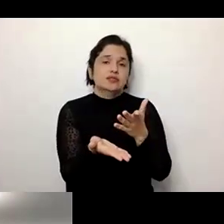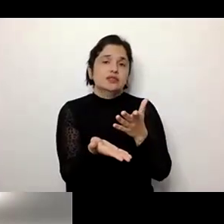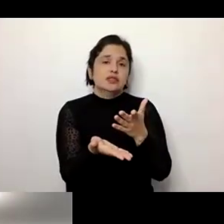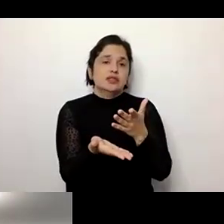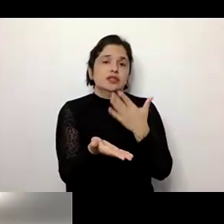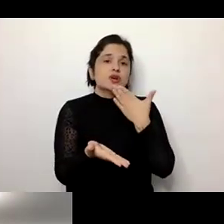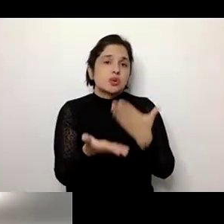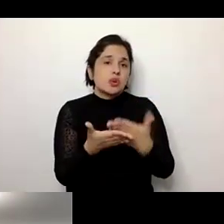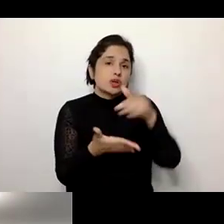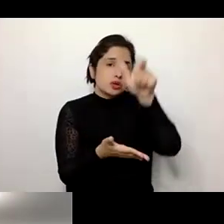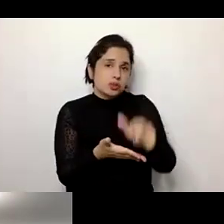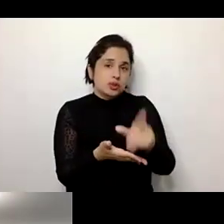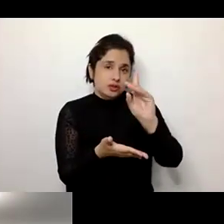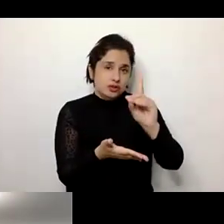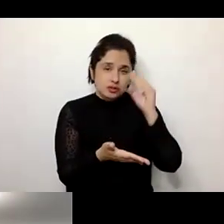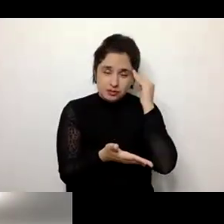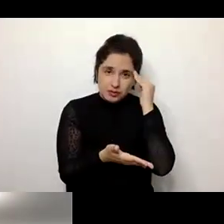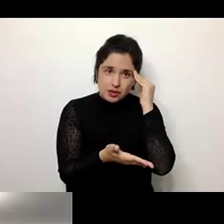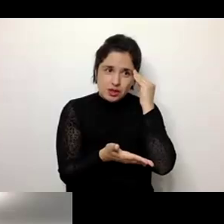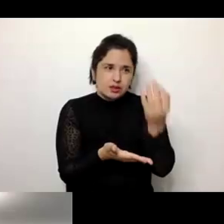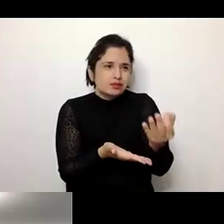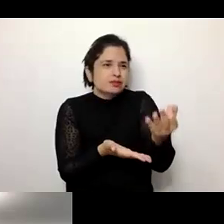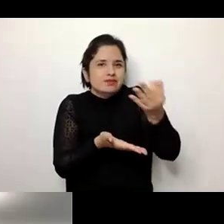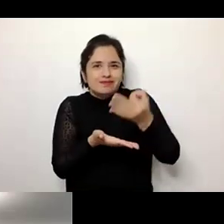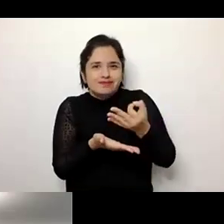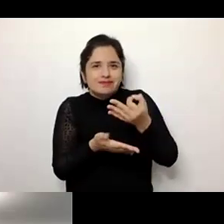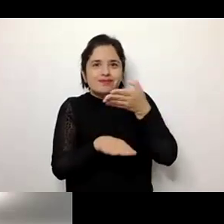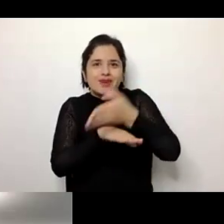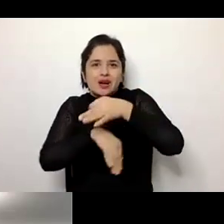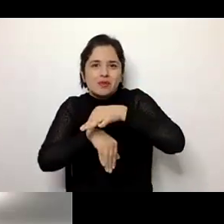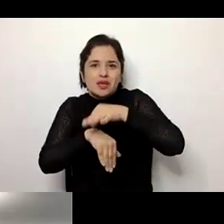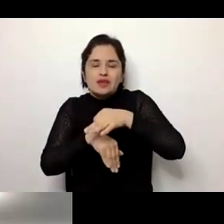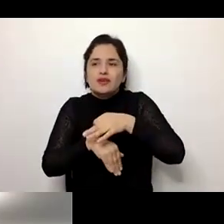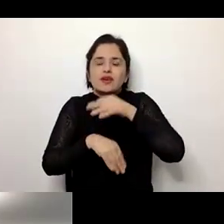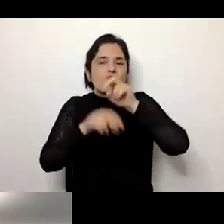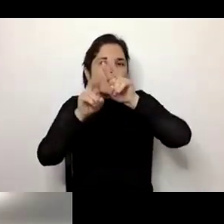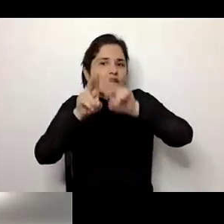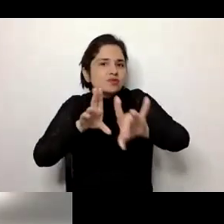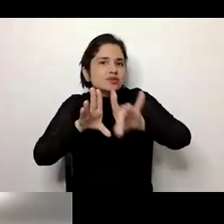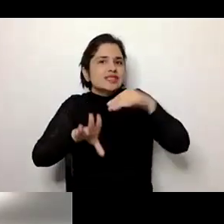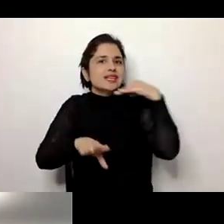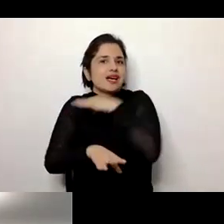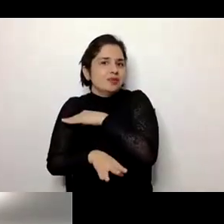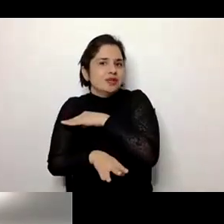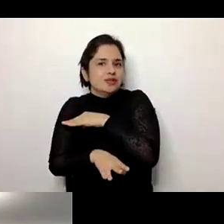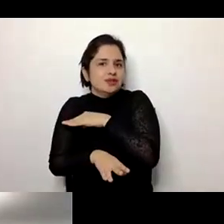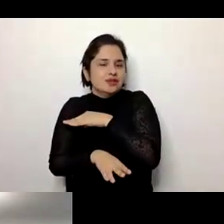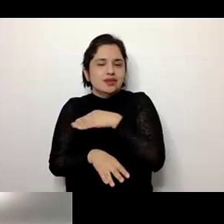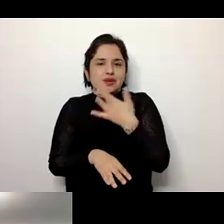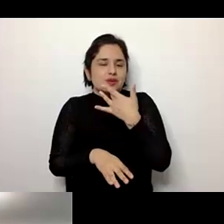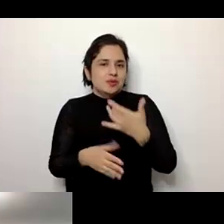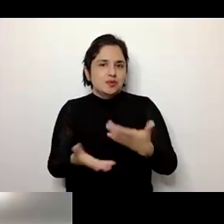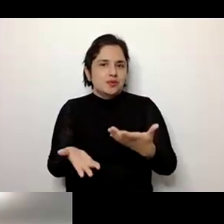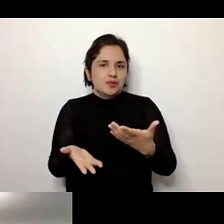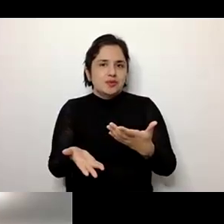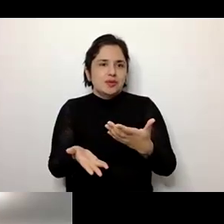pessoas com algum tipo de défici intelectual vão ao médico, podem ser diagnosticadas tão rápido de muitas vezes com alguma